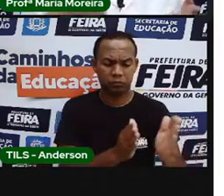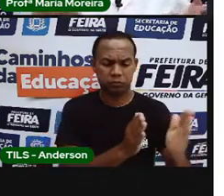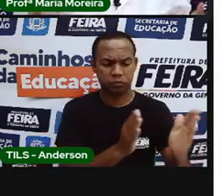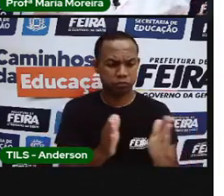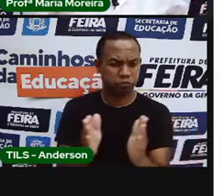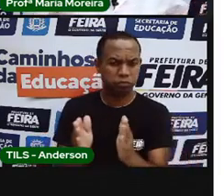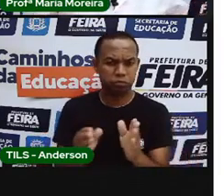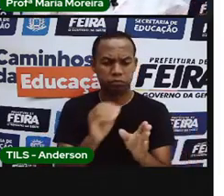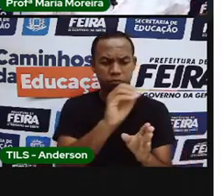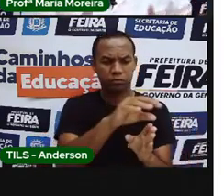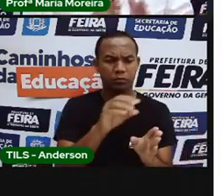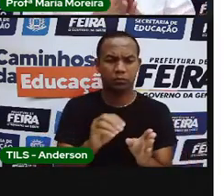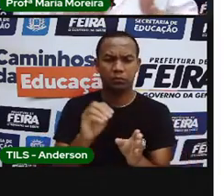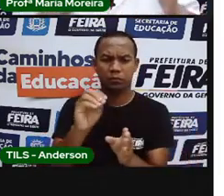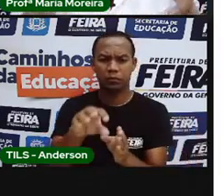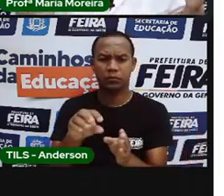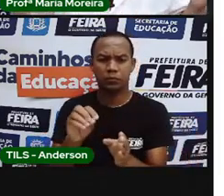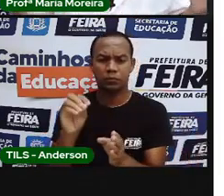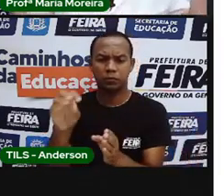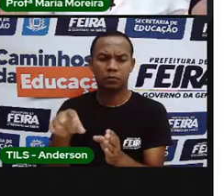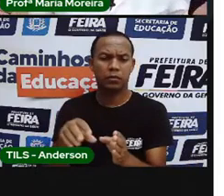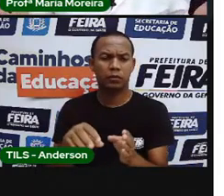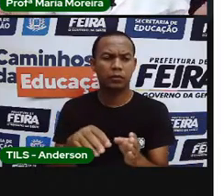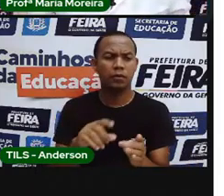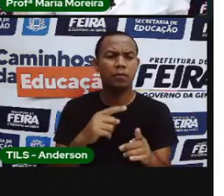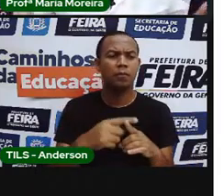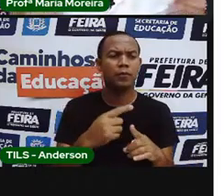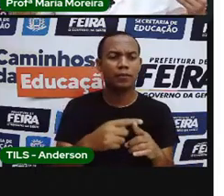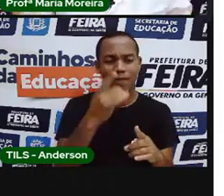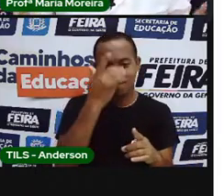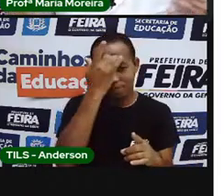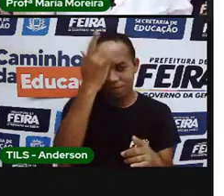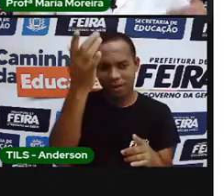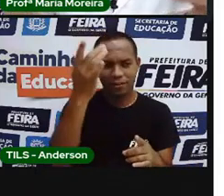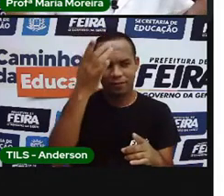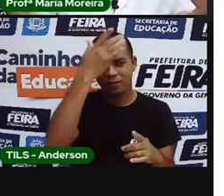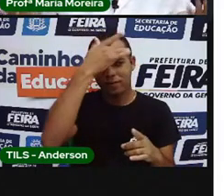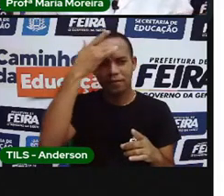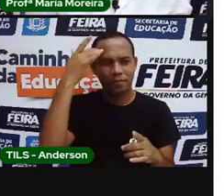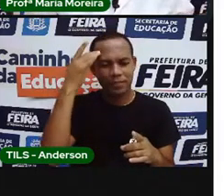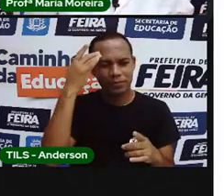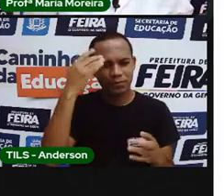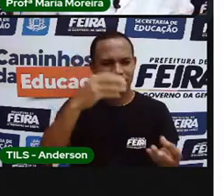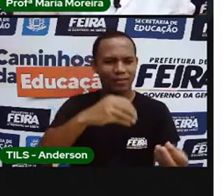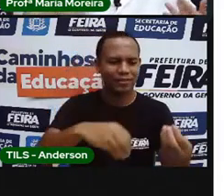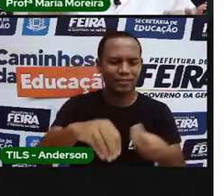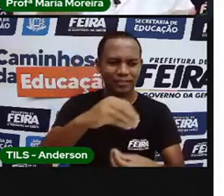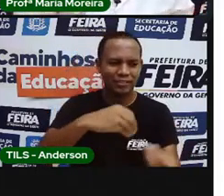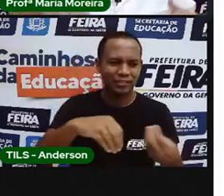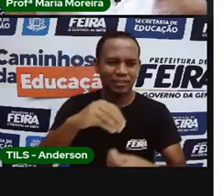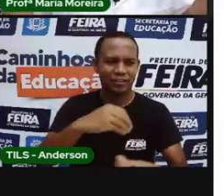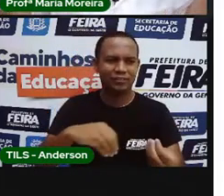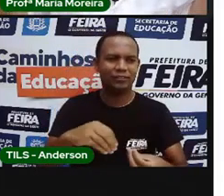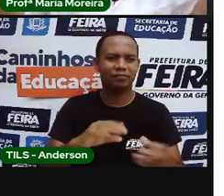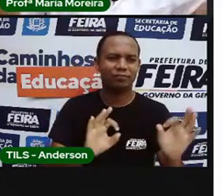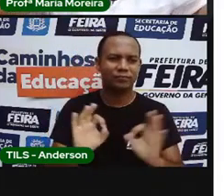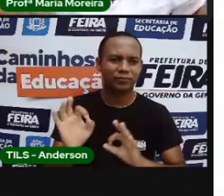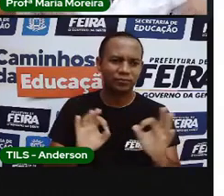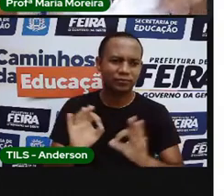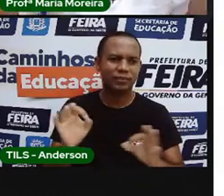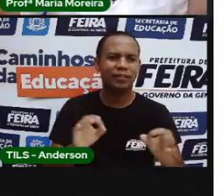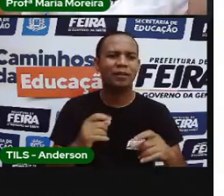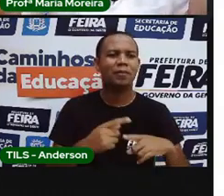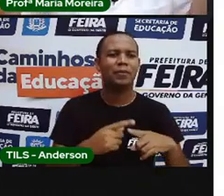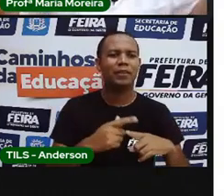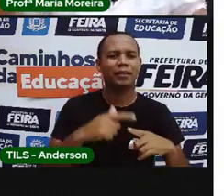a gente separa esses materiais, é fácil, né, a colheita para reciclagem. Ao invés de ainda... A chega de